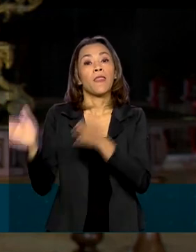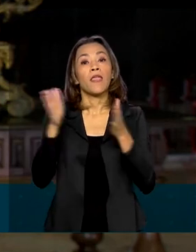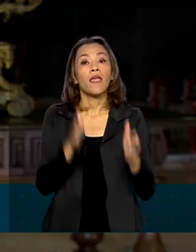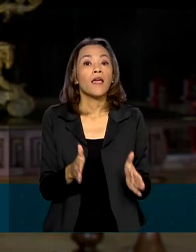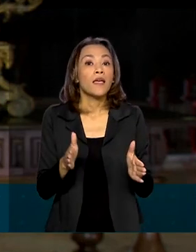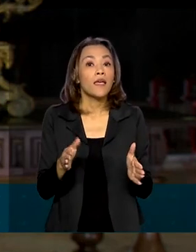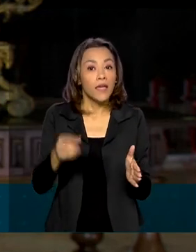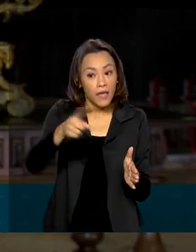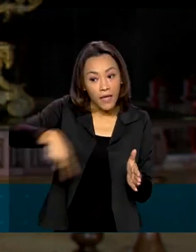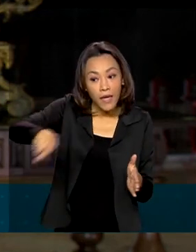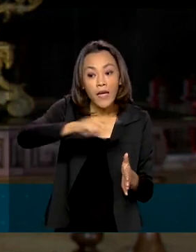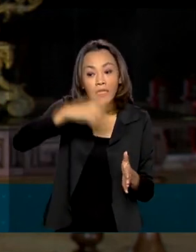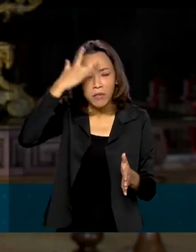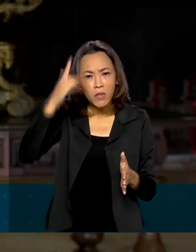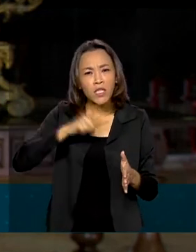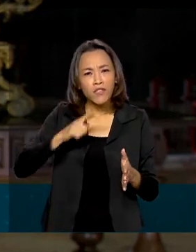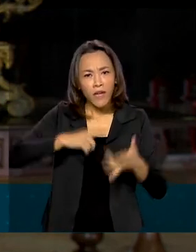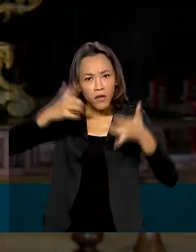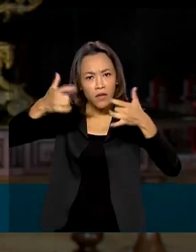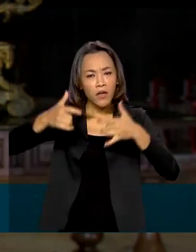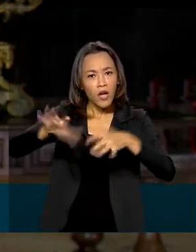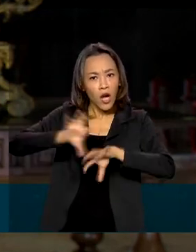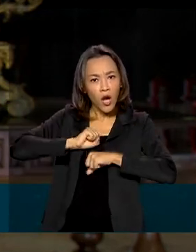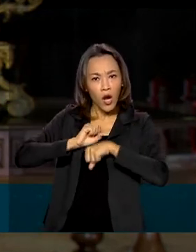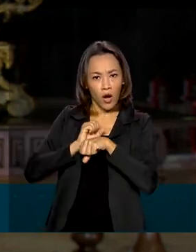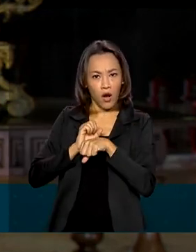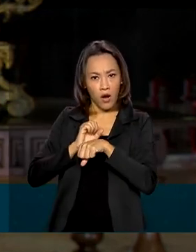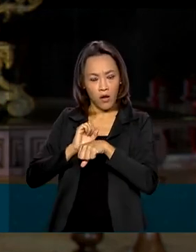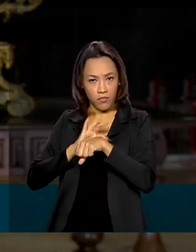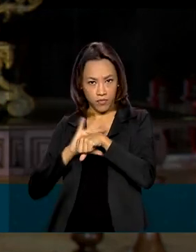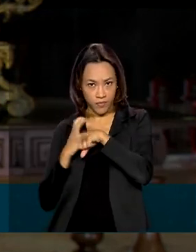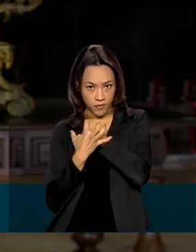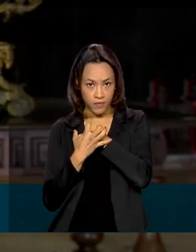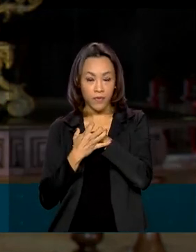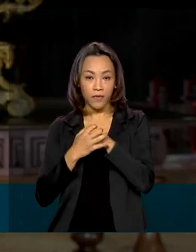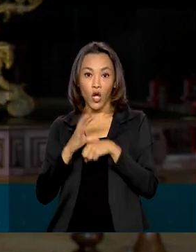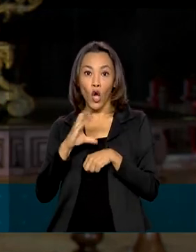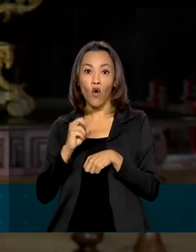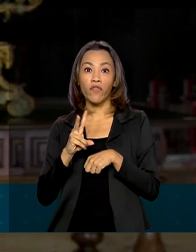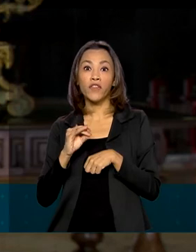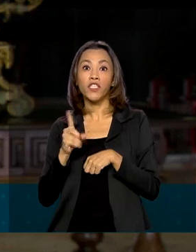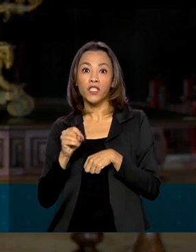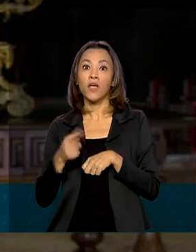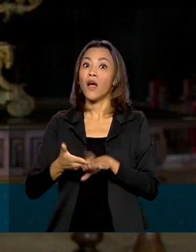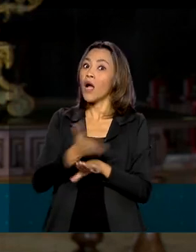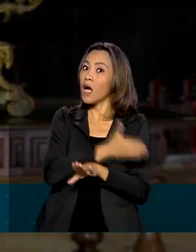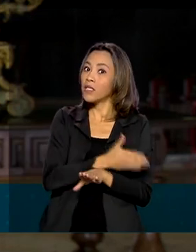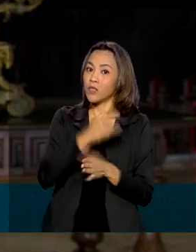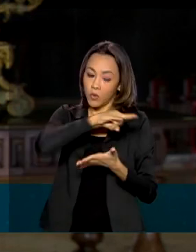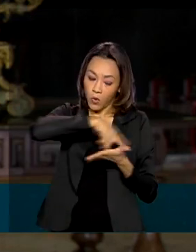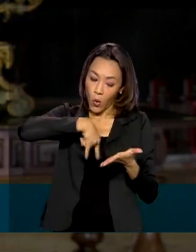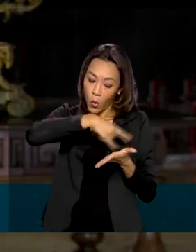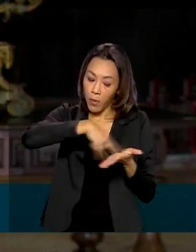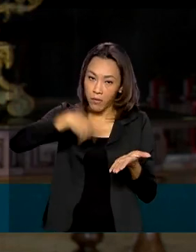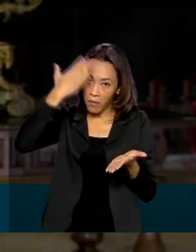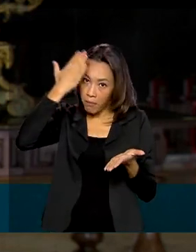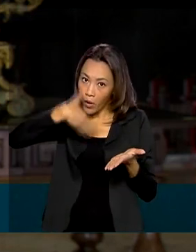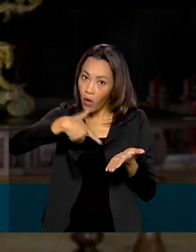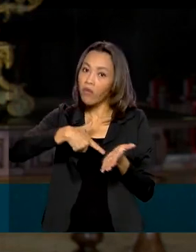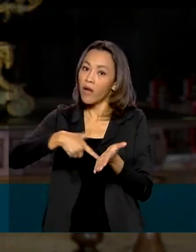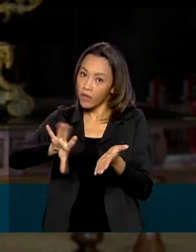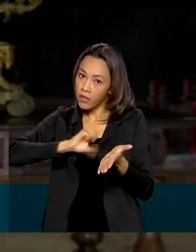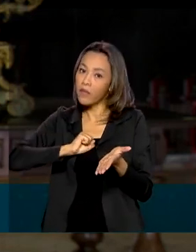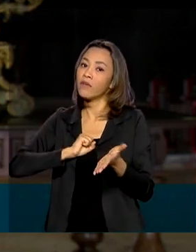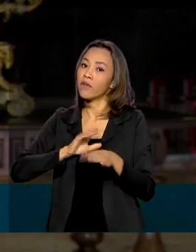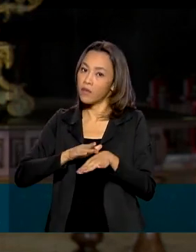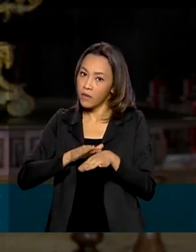dos candidatos com Covid, para fazer essa solicitação deverá ser apresentado um documento legível para comprovar a